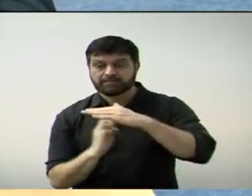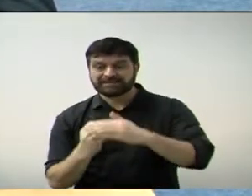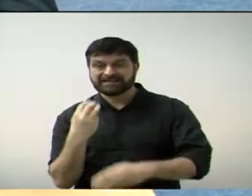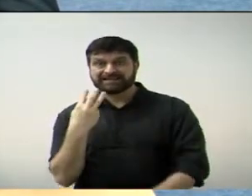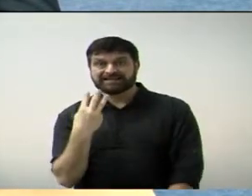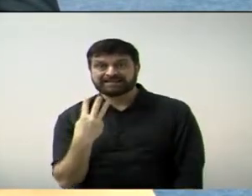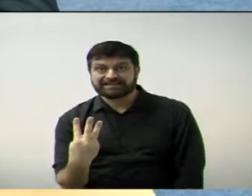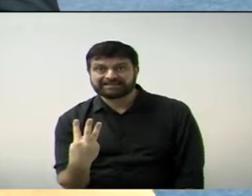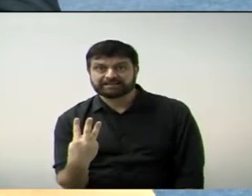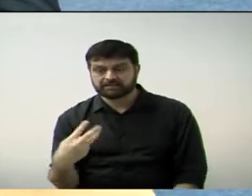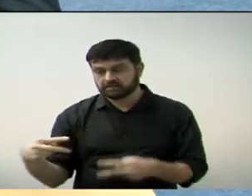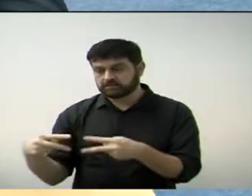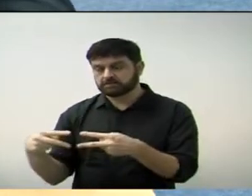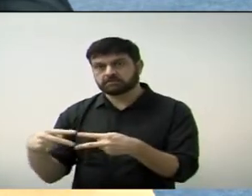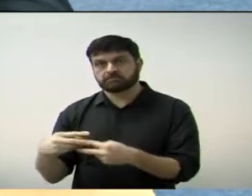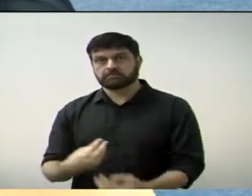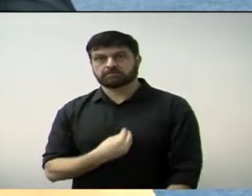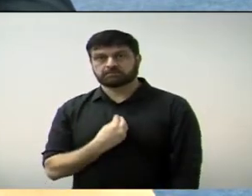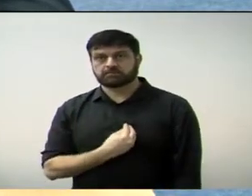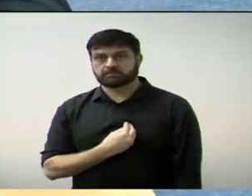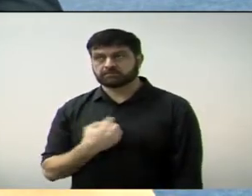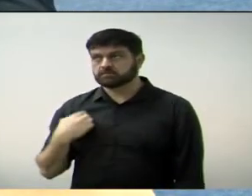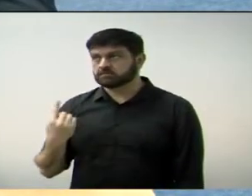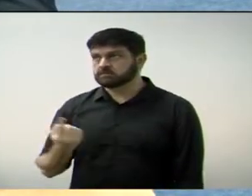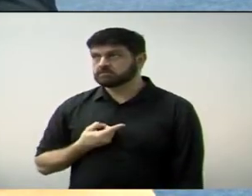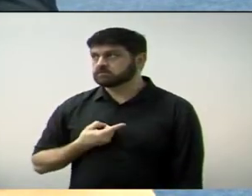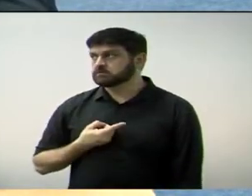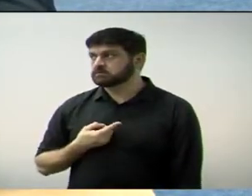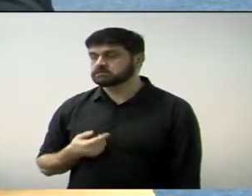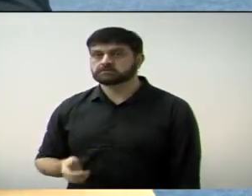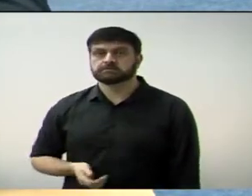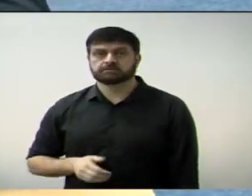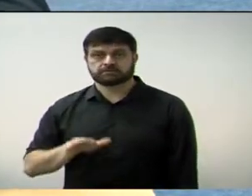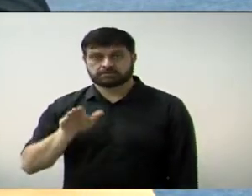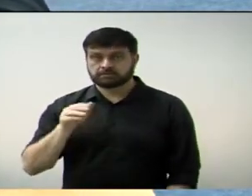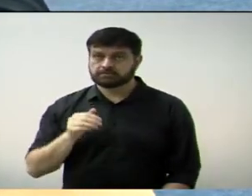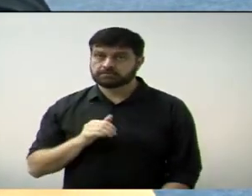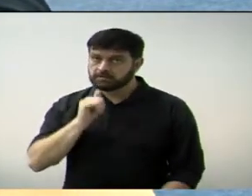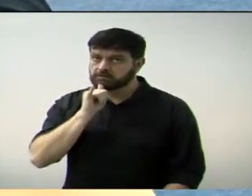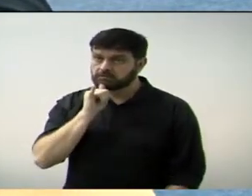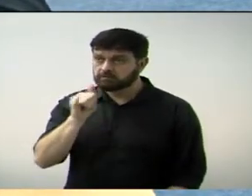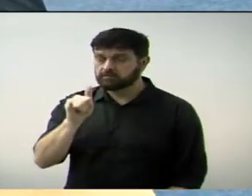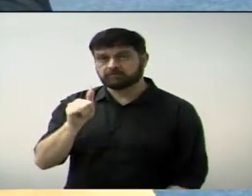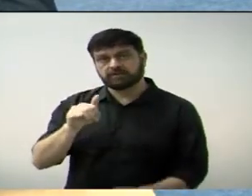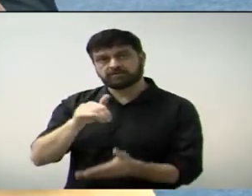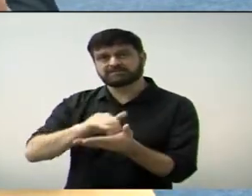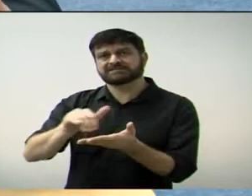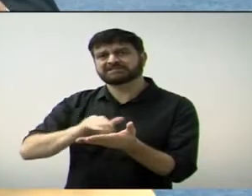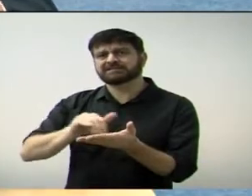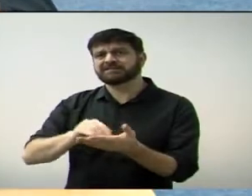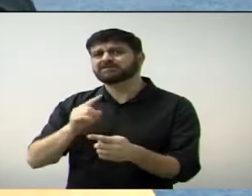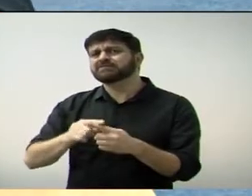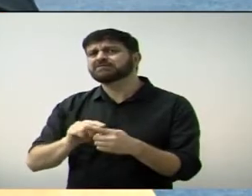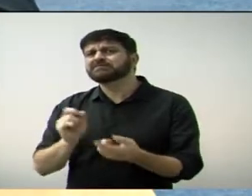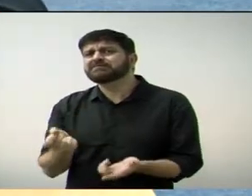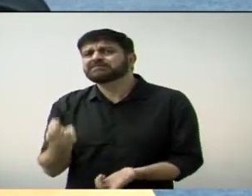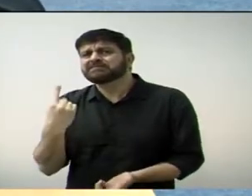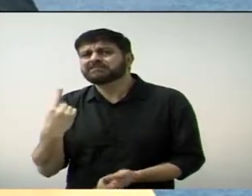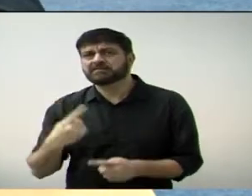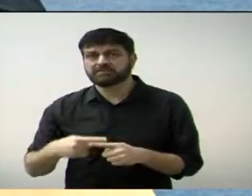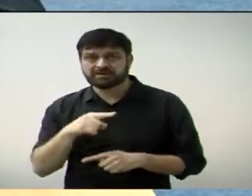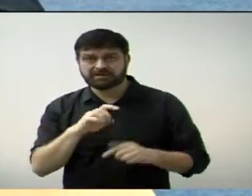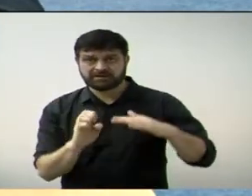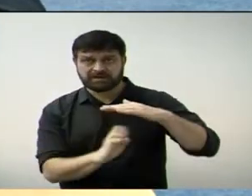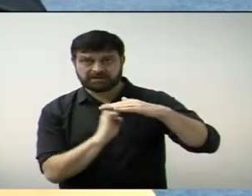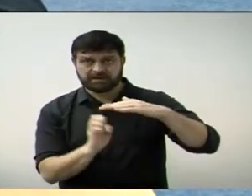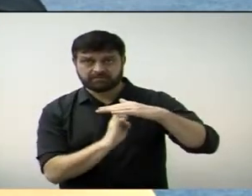Inadmissível. Aí a gente vê hoje... Damos parabéns ao secretariado, mas o que será que foi feito para que a